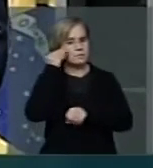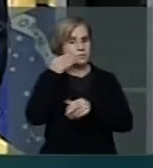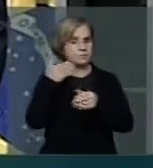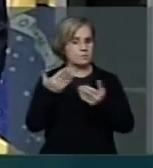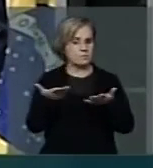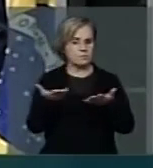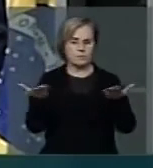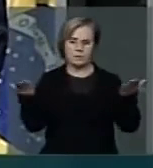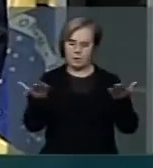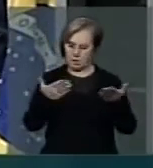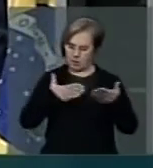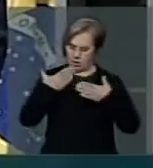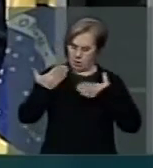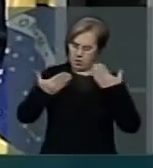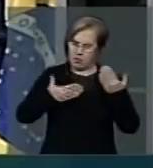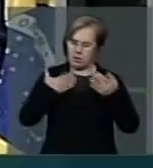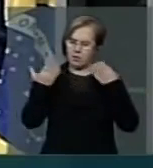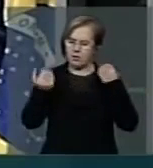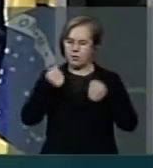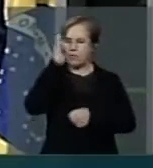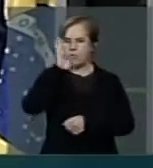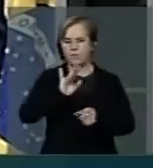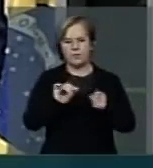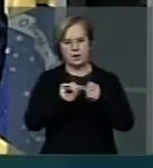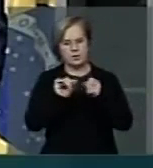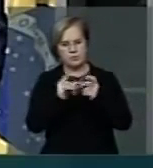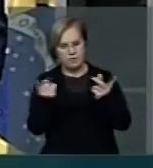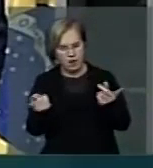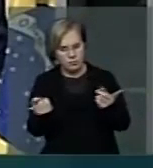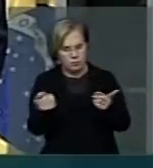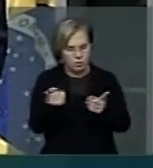-lhes que o Brasil faça o caminho oposto.